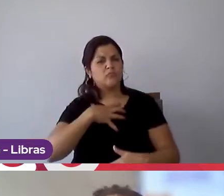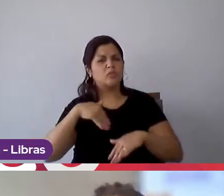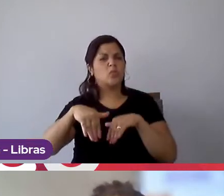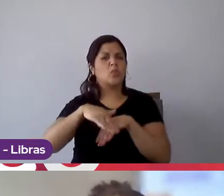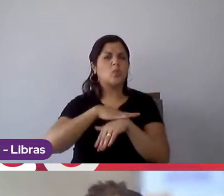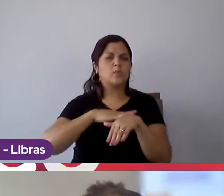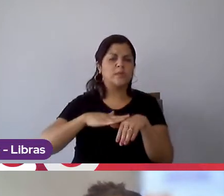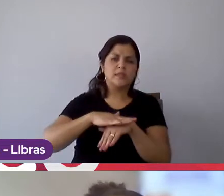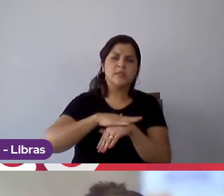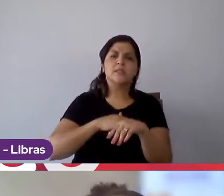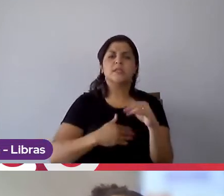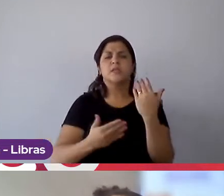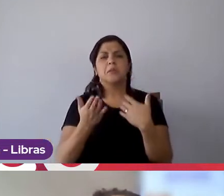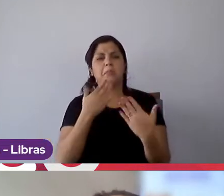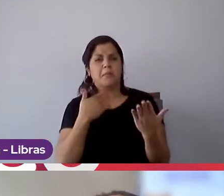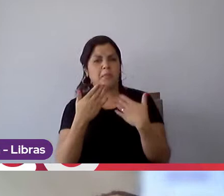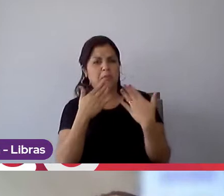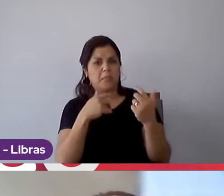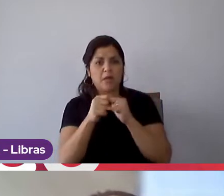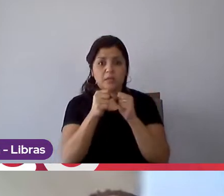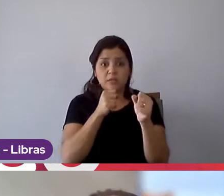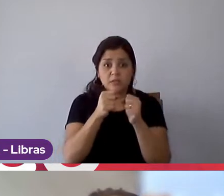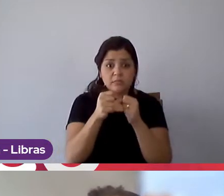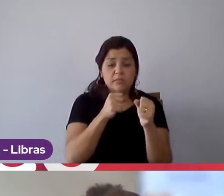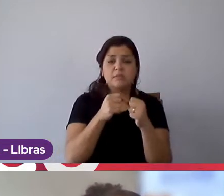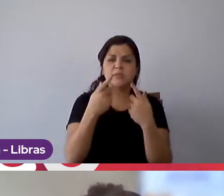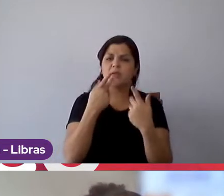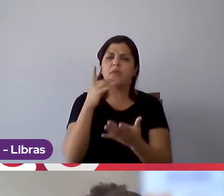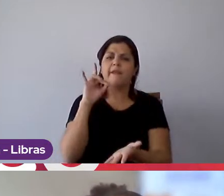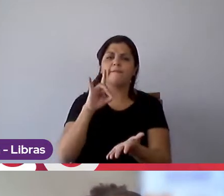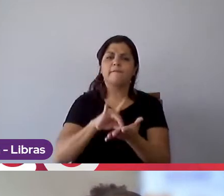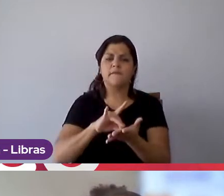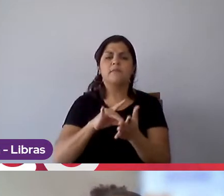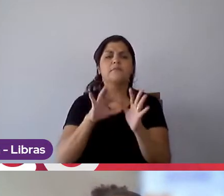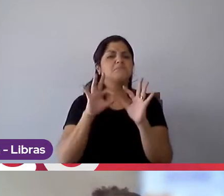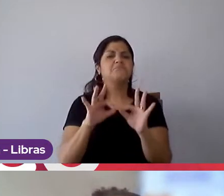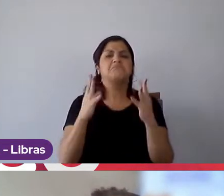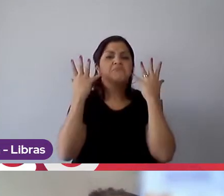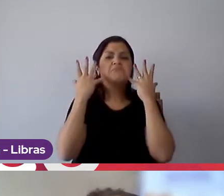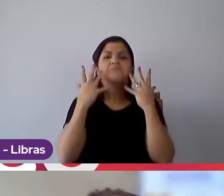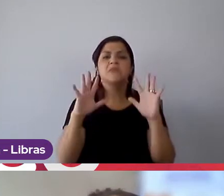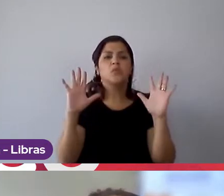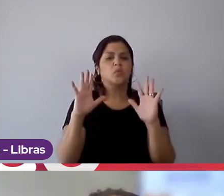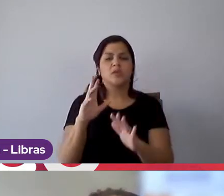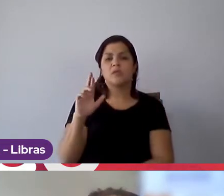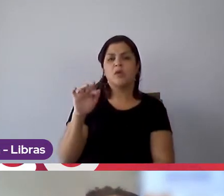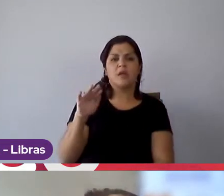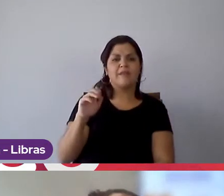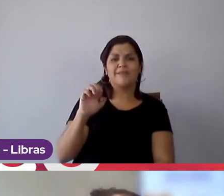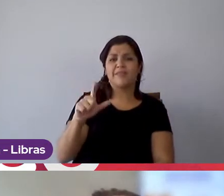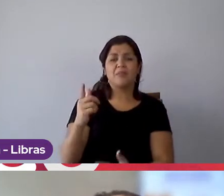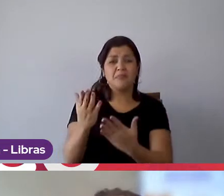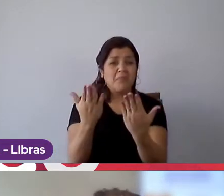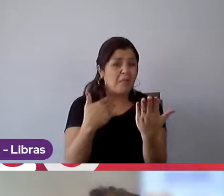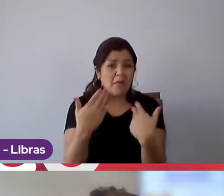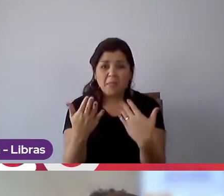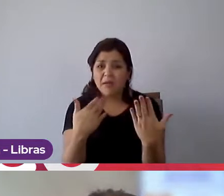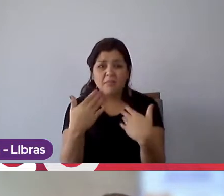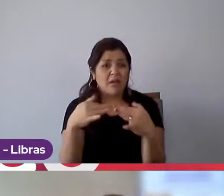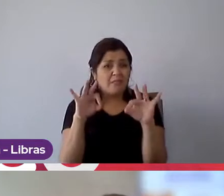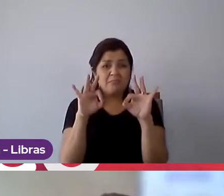com quem está te entrevistando, e também trazer isso como algo natural, igual o Rafael falou, de é uma conversa mesmo,